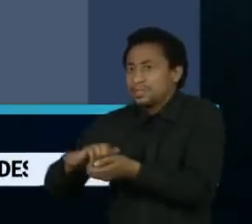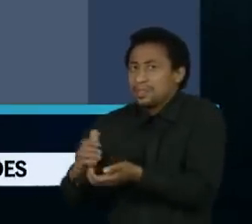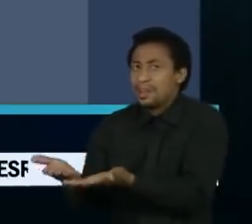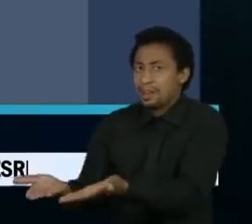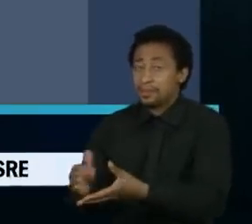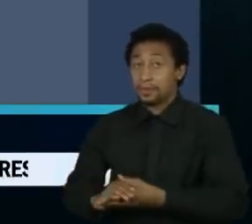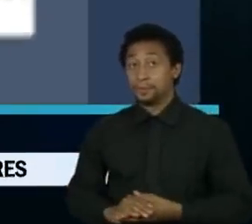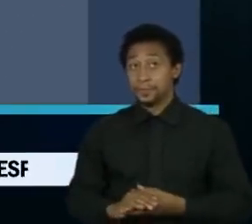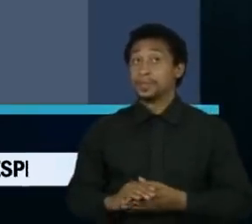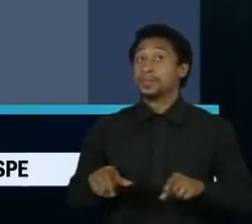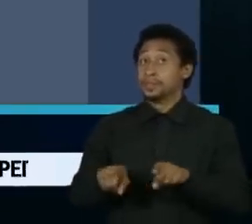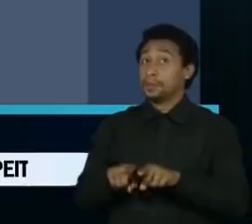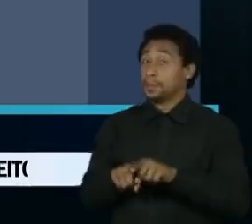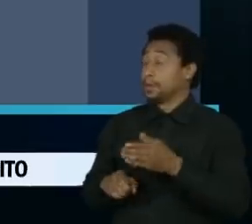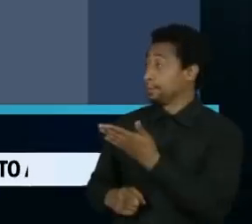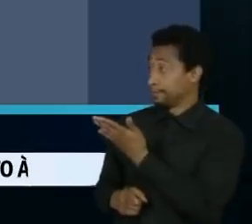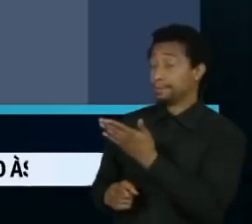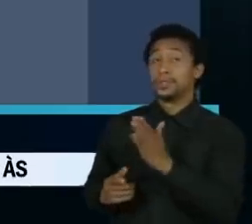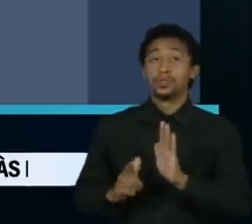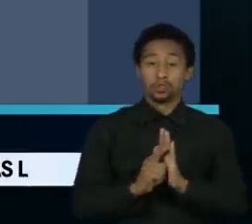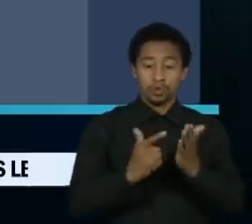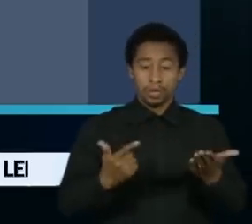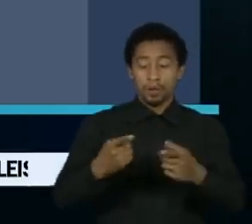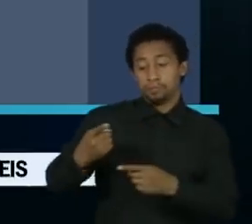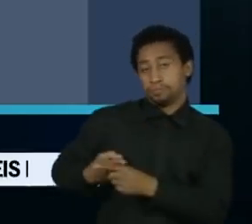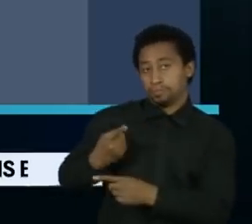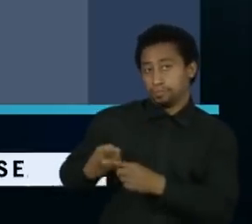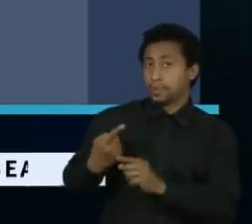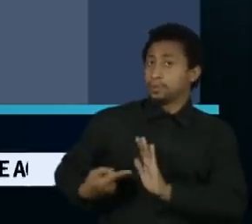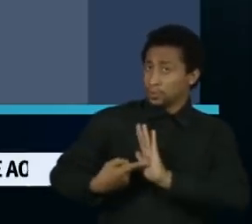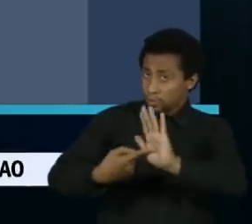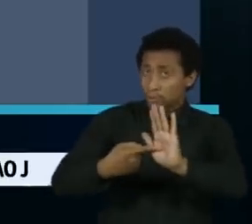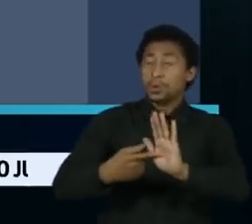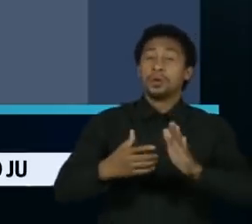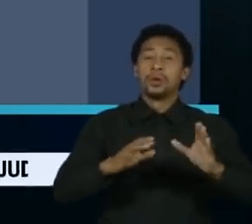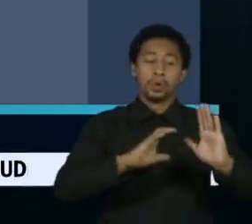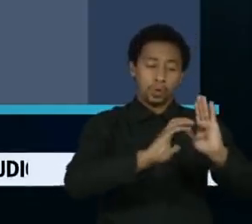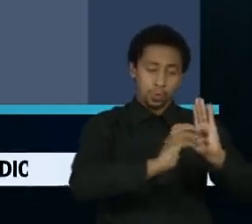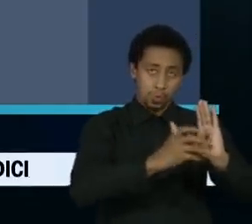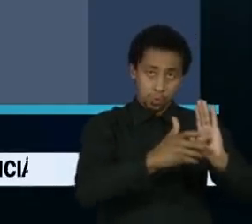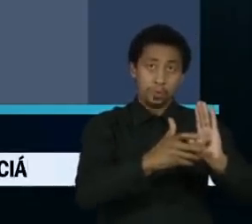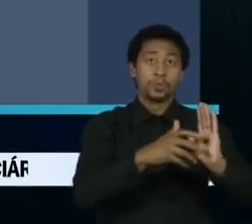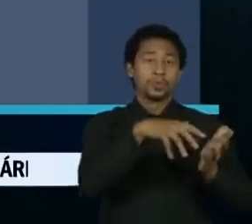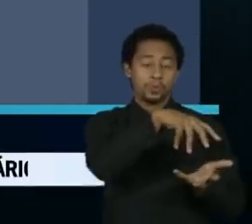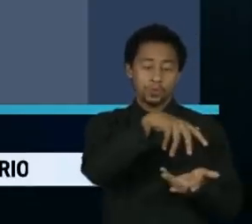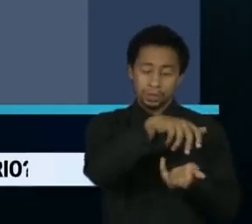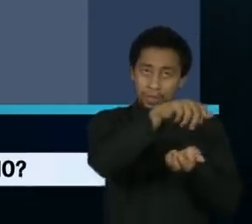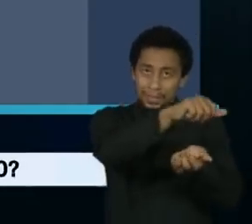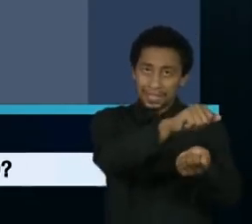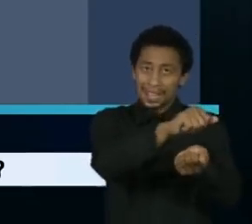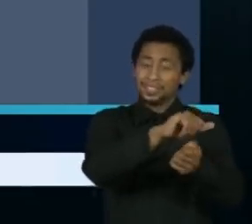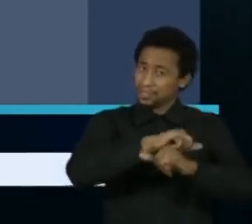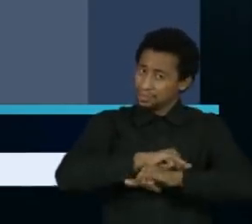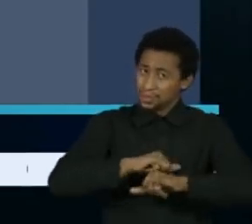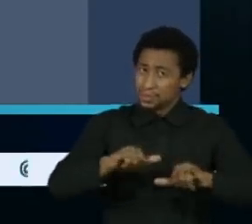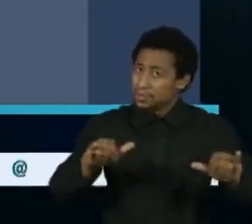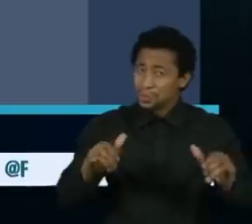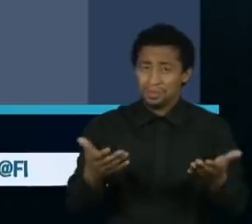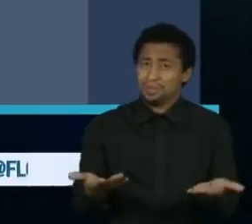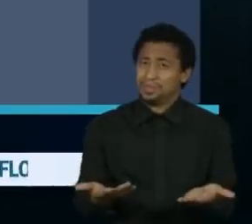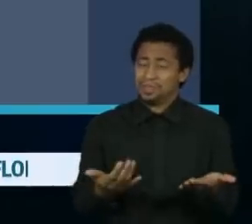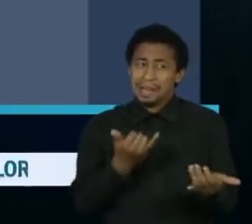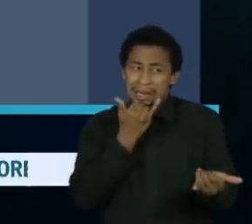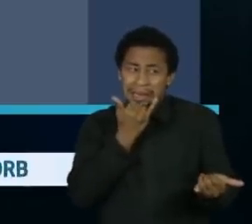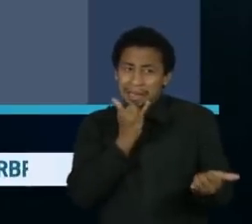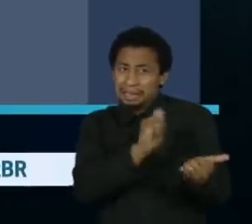britânica Reuters ressaltou a decisão da rede Sustentabilidade, argumentando que a graça concedida serviu